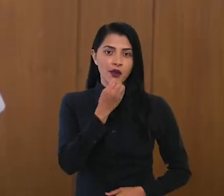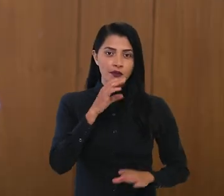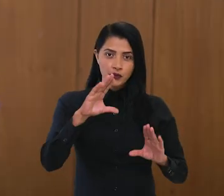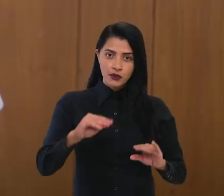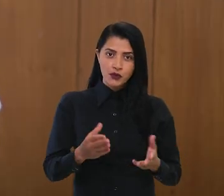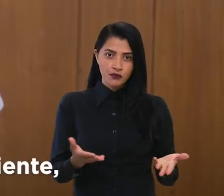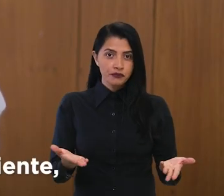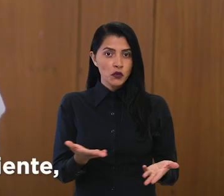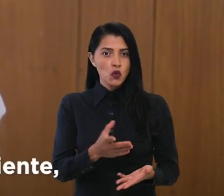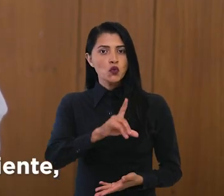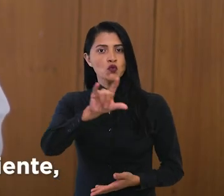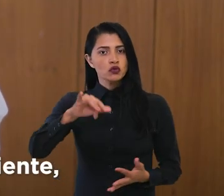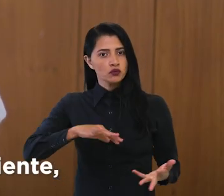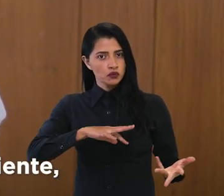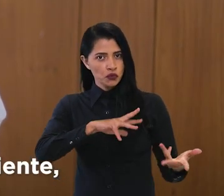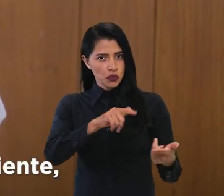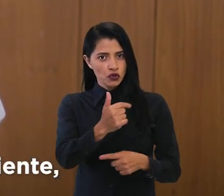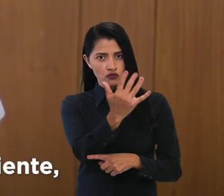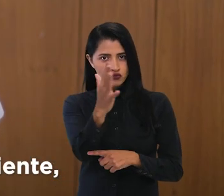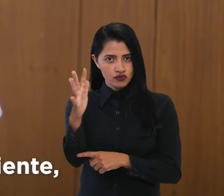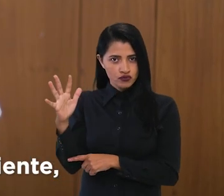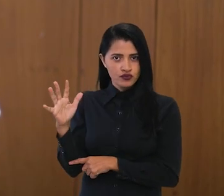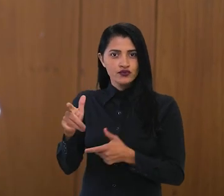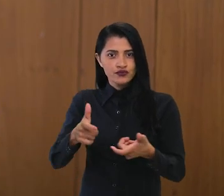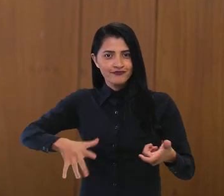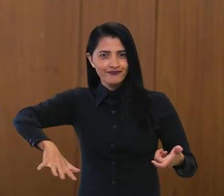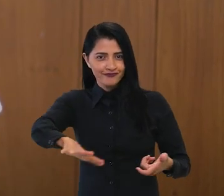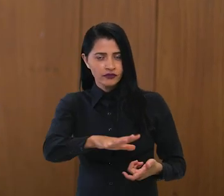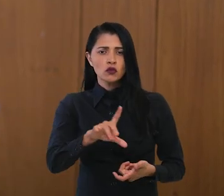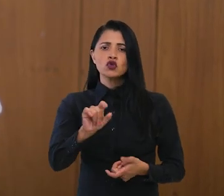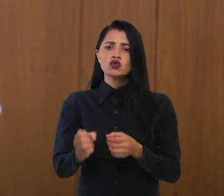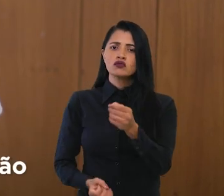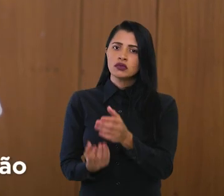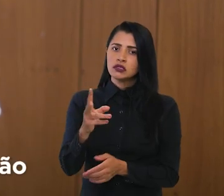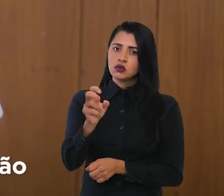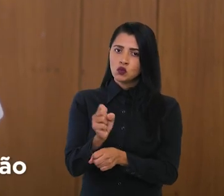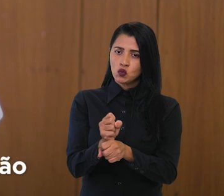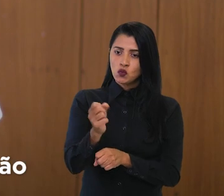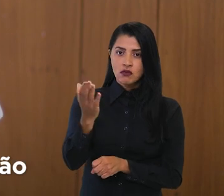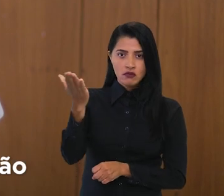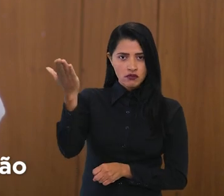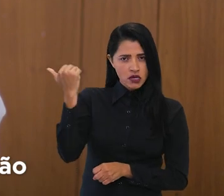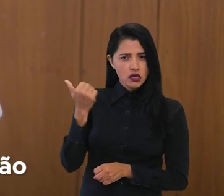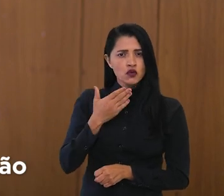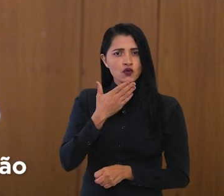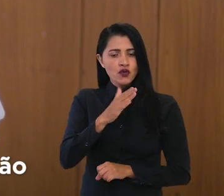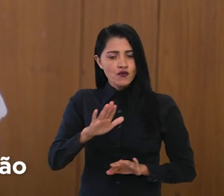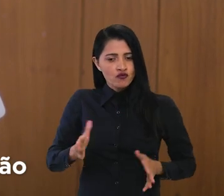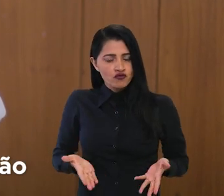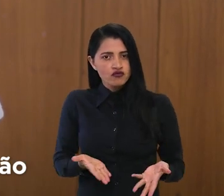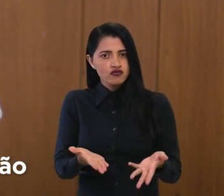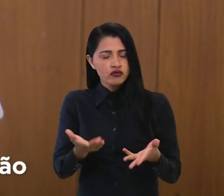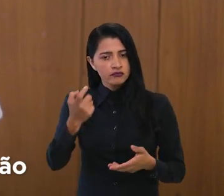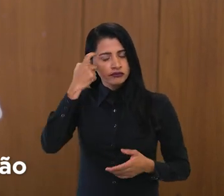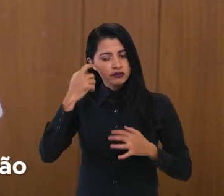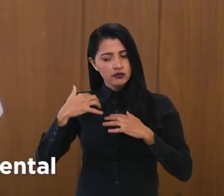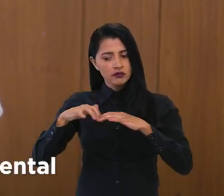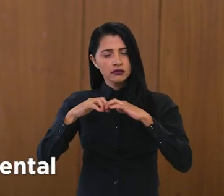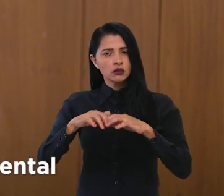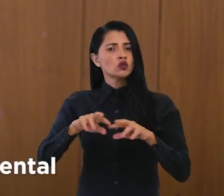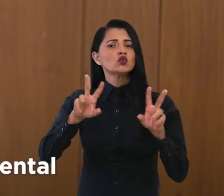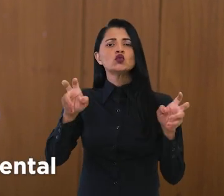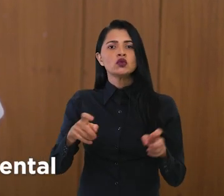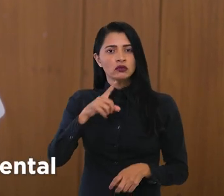Boa noite. Hoje é o Dia Mundial do Meio Ambiente, data criada há 50 anos para estimular a reflexão